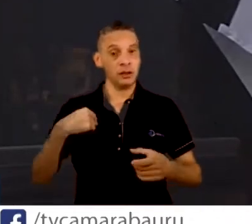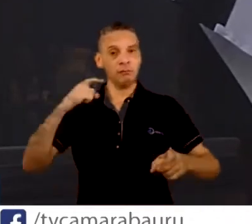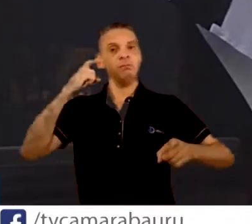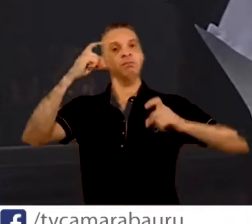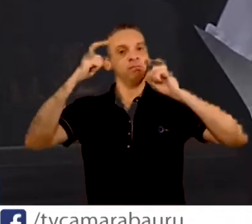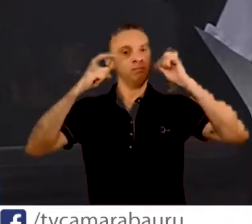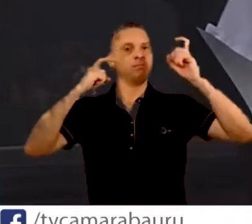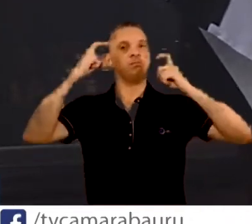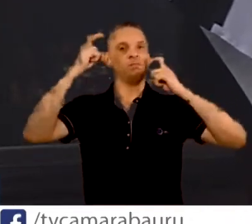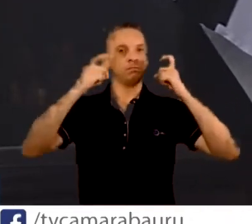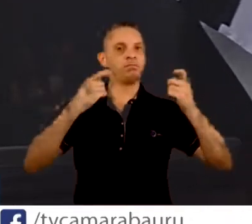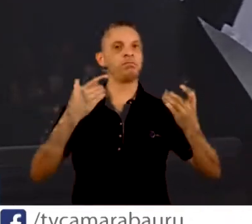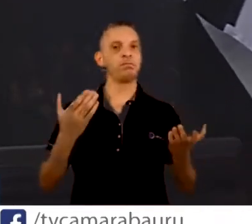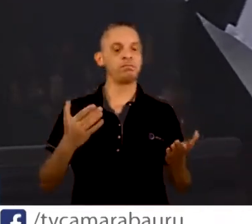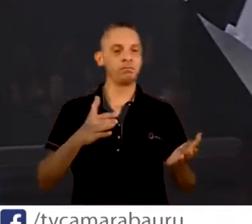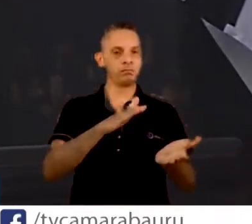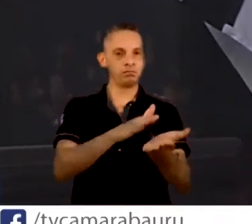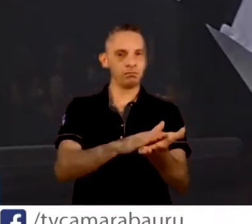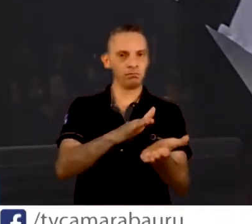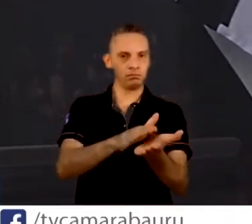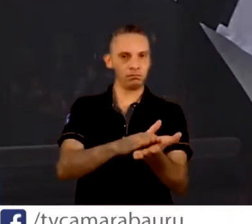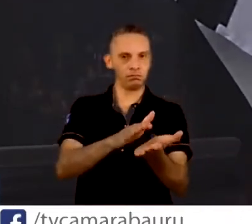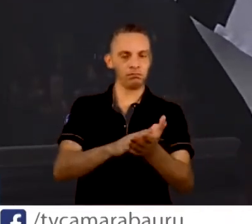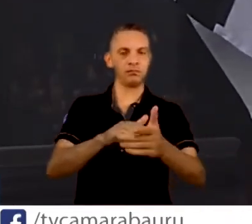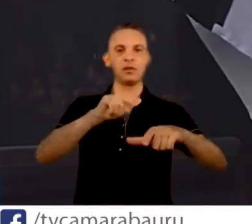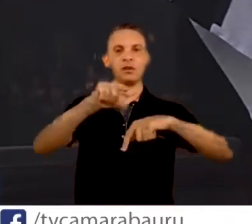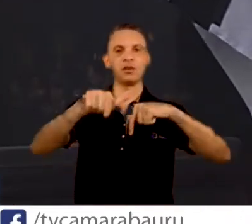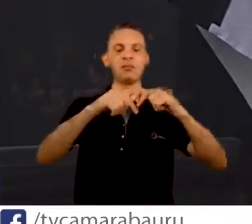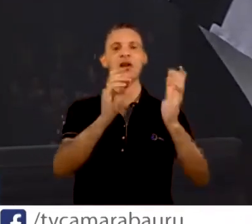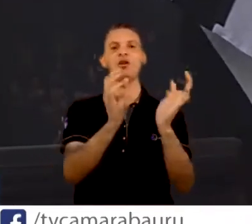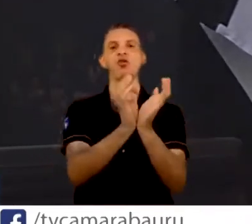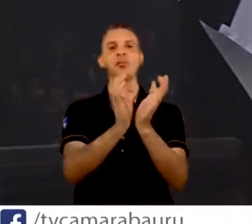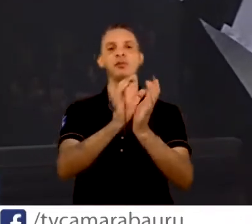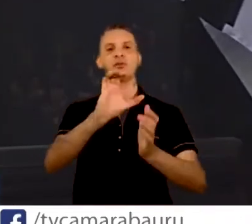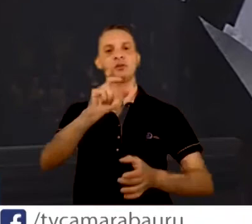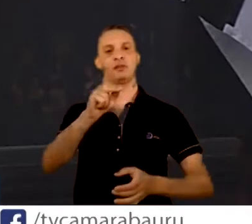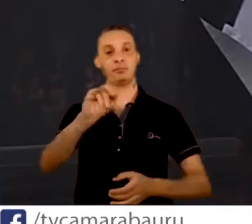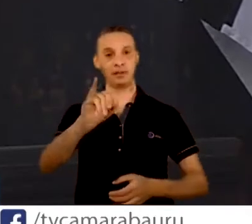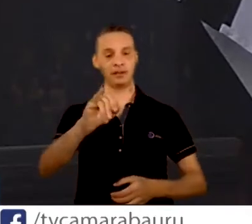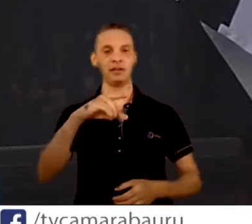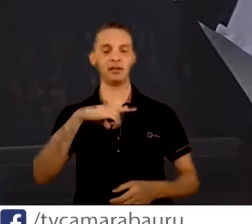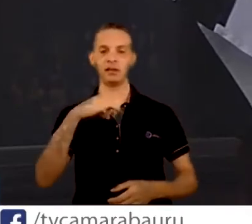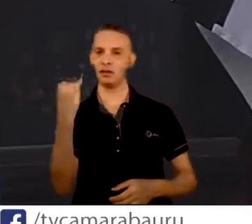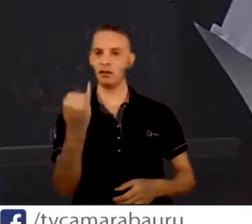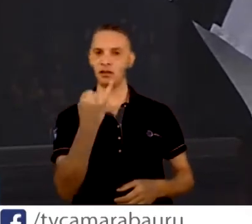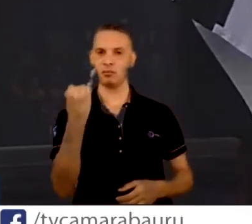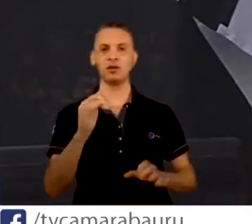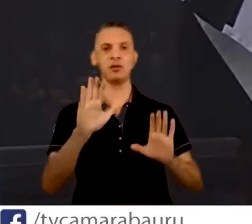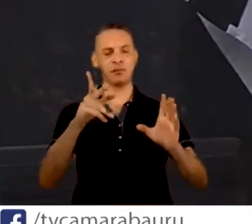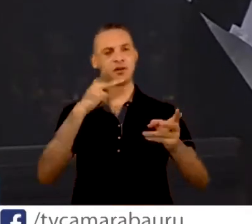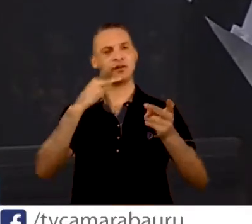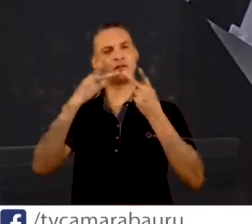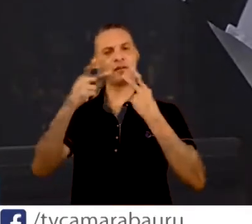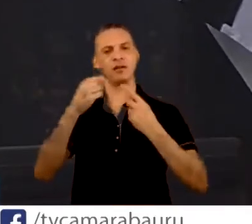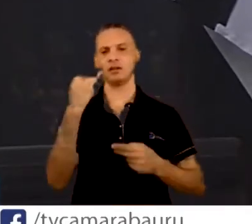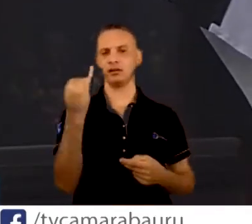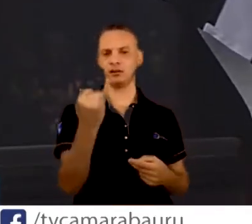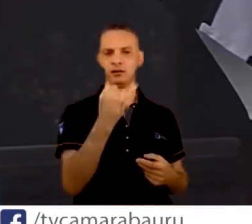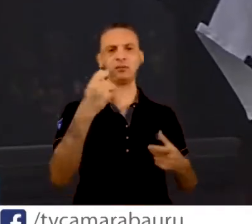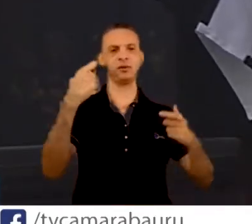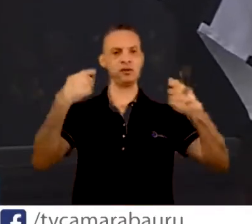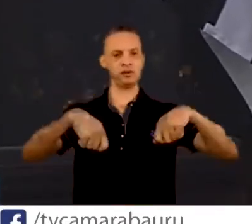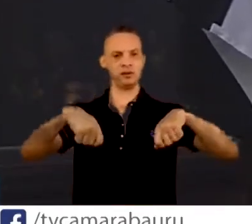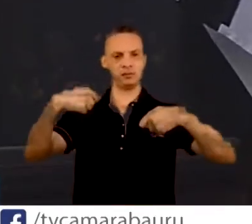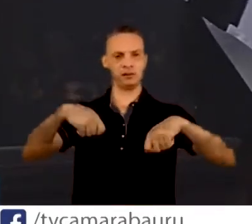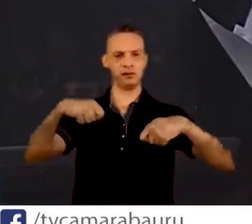Eu parabenizo o trabalho da comissão, trabalho importantíssimo, mas eu tinha que deixar registrado